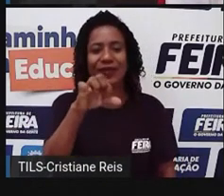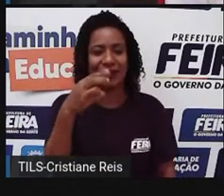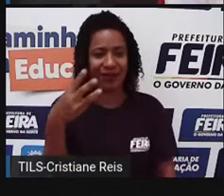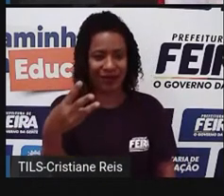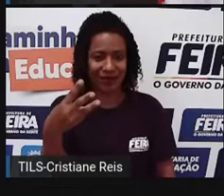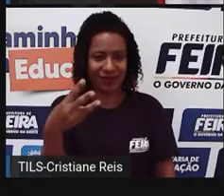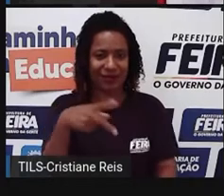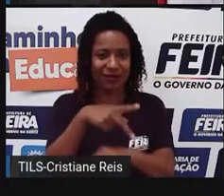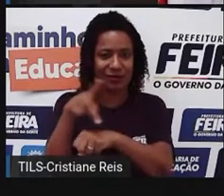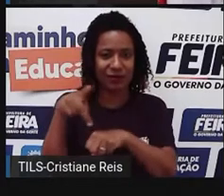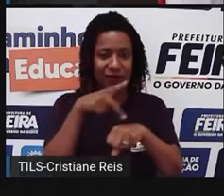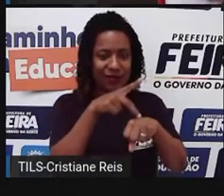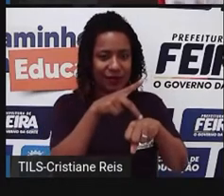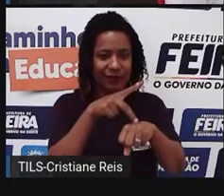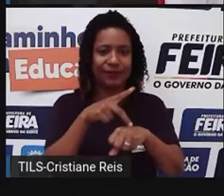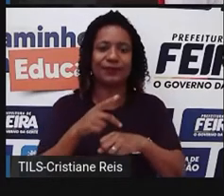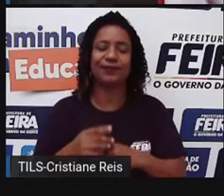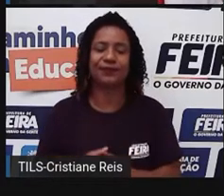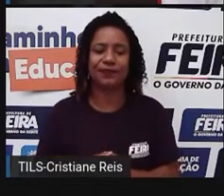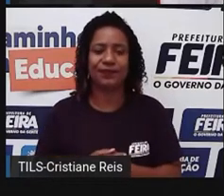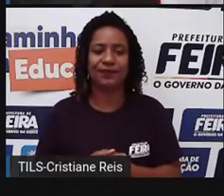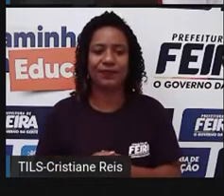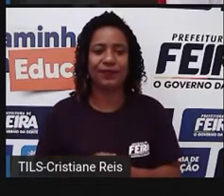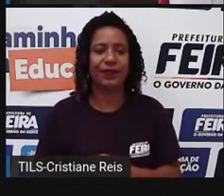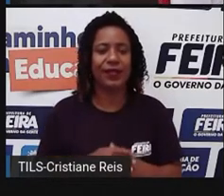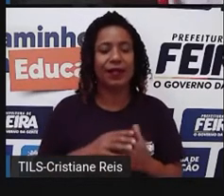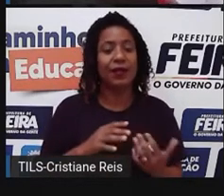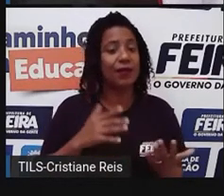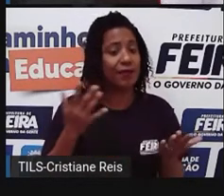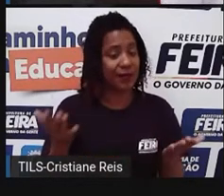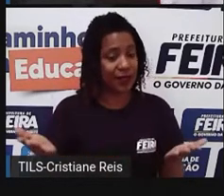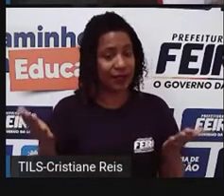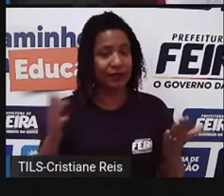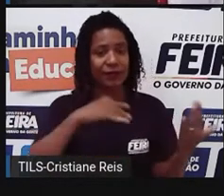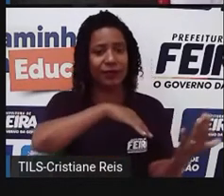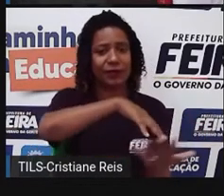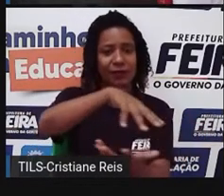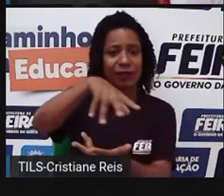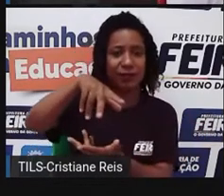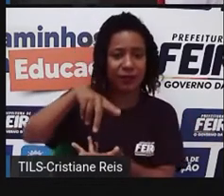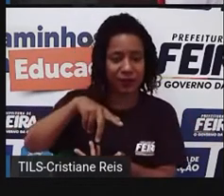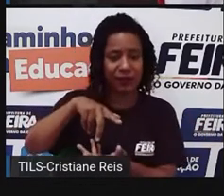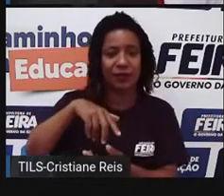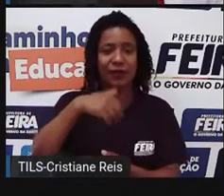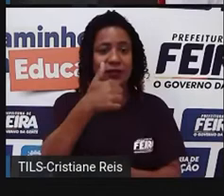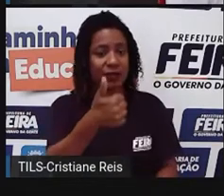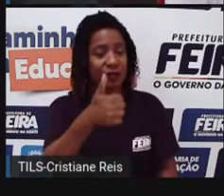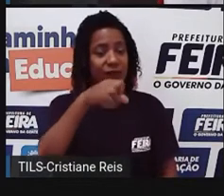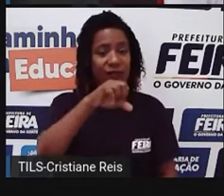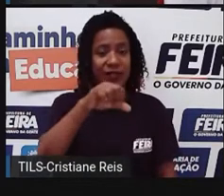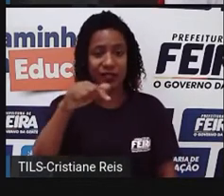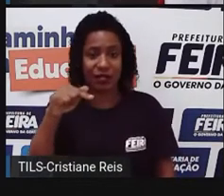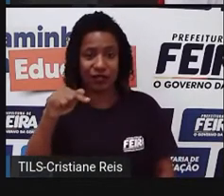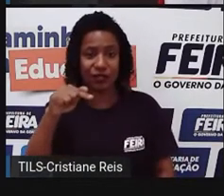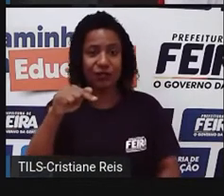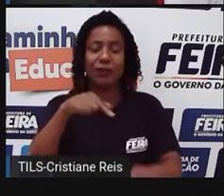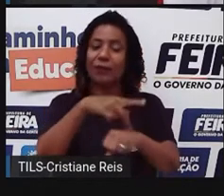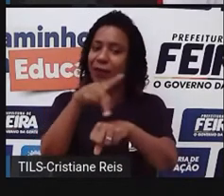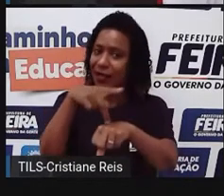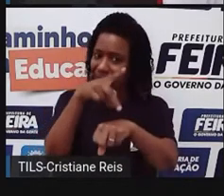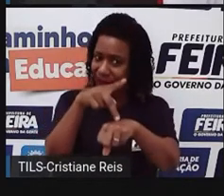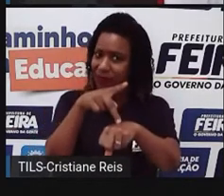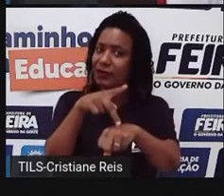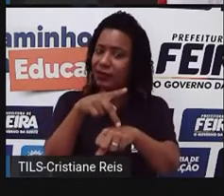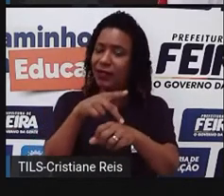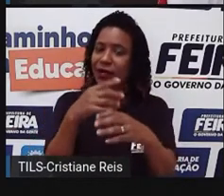mas a comunidade, né, aceitam que nós temos pelo menos 197 países. Durante